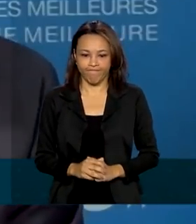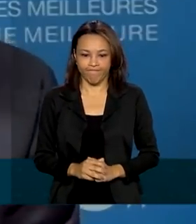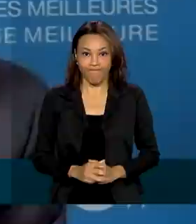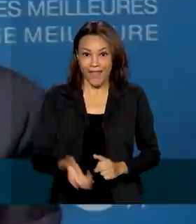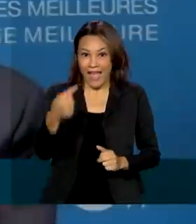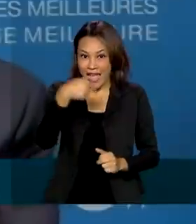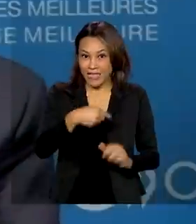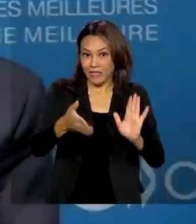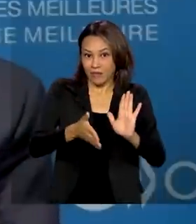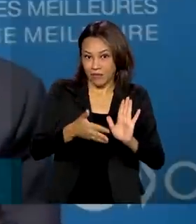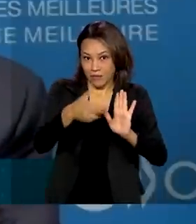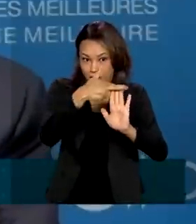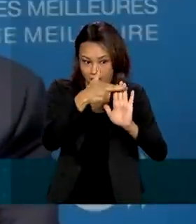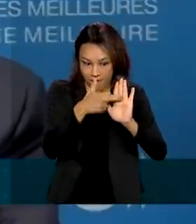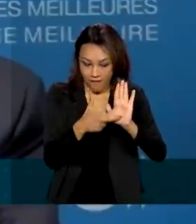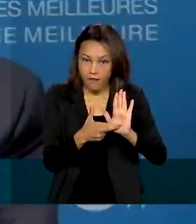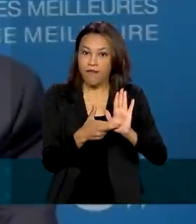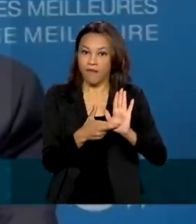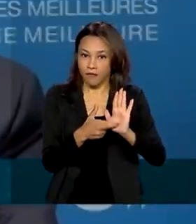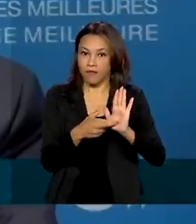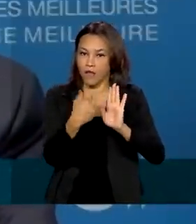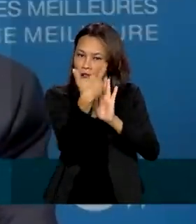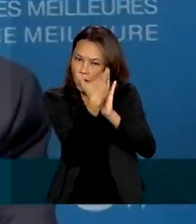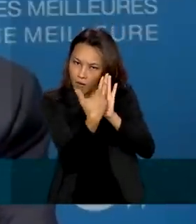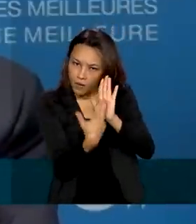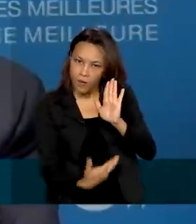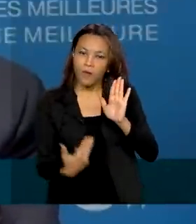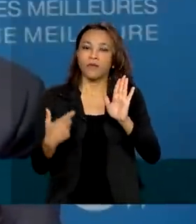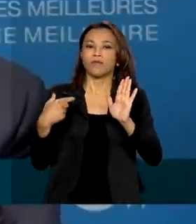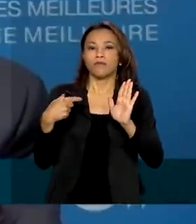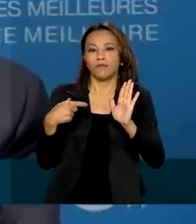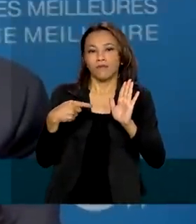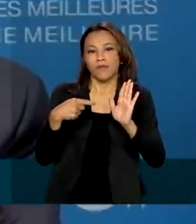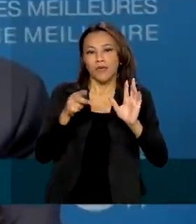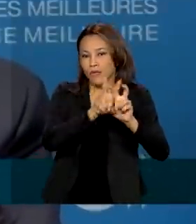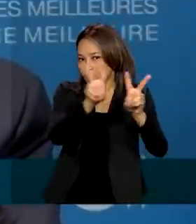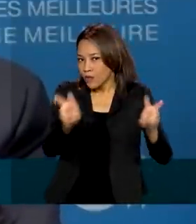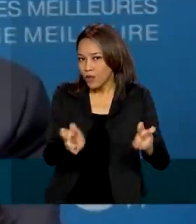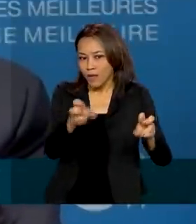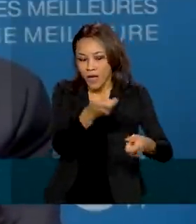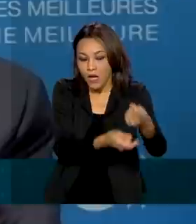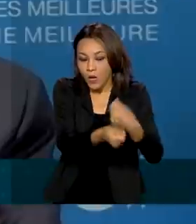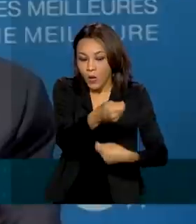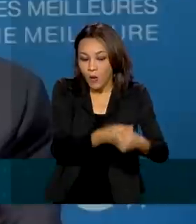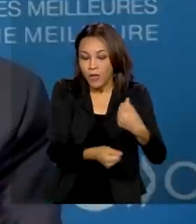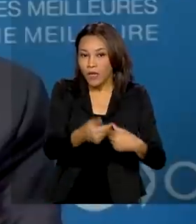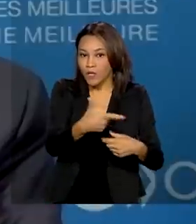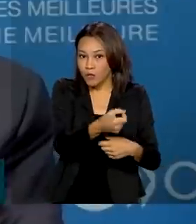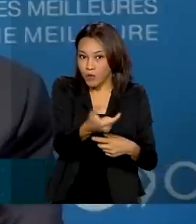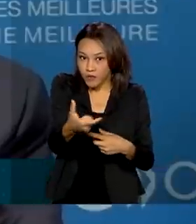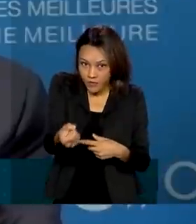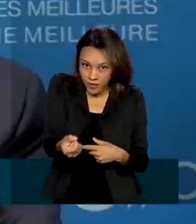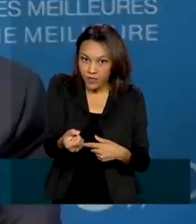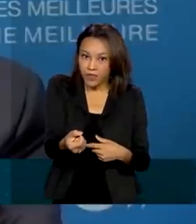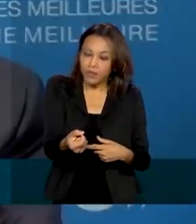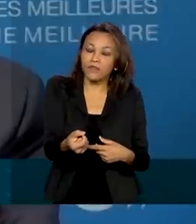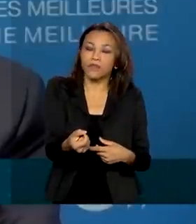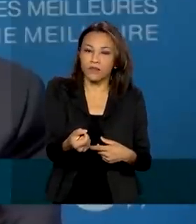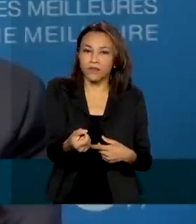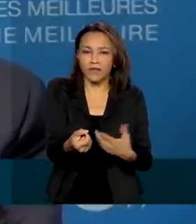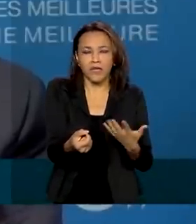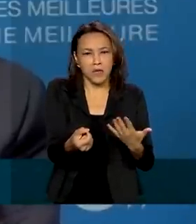medidas, a contração econômica em 2020 teria sido